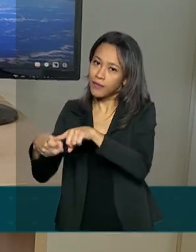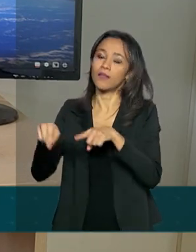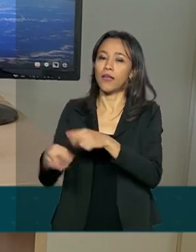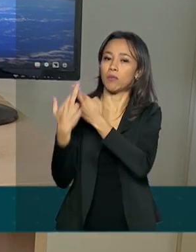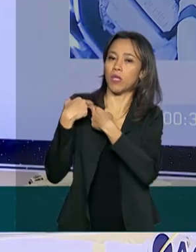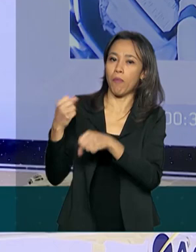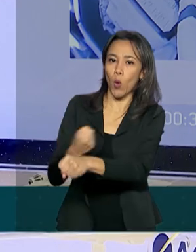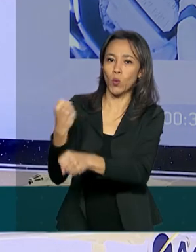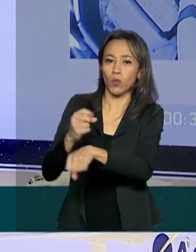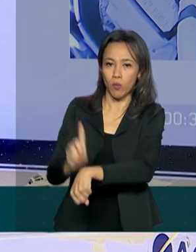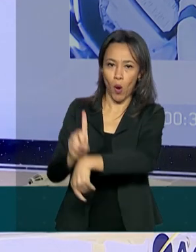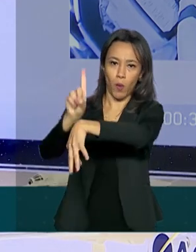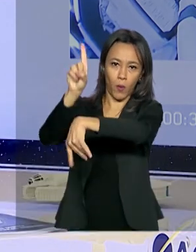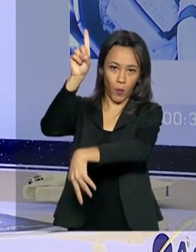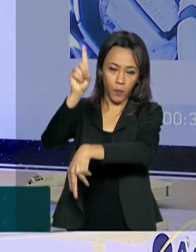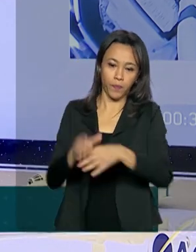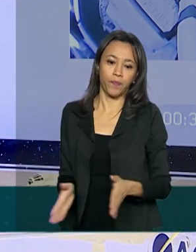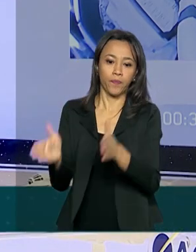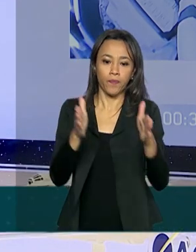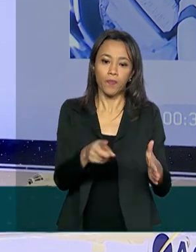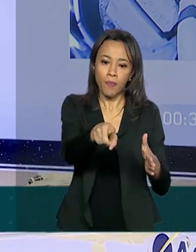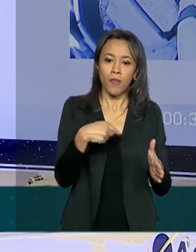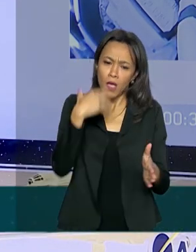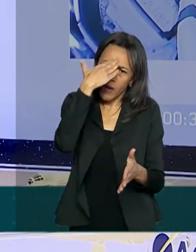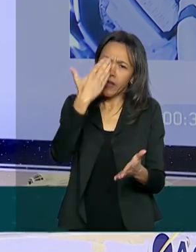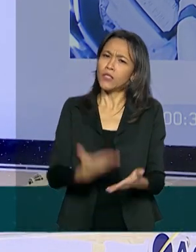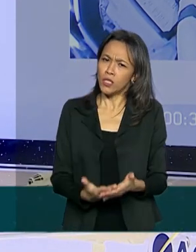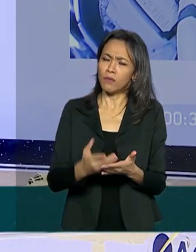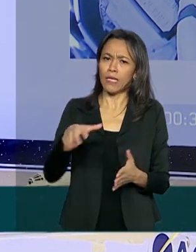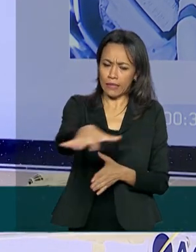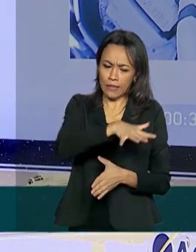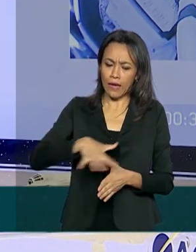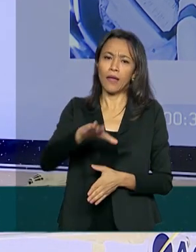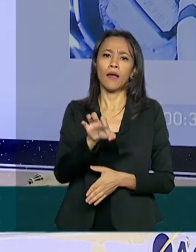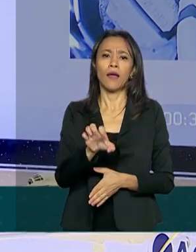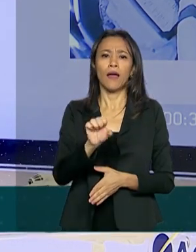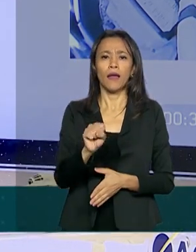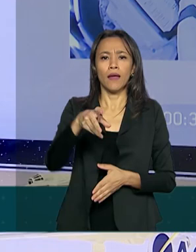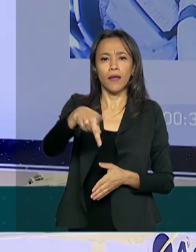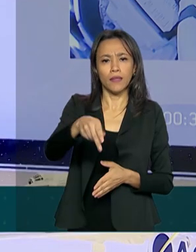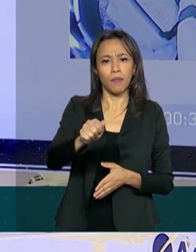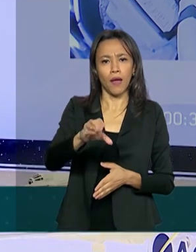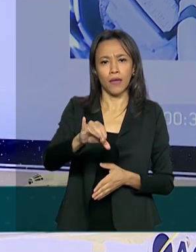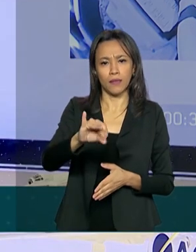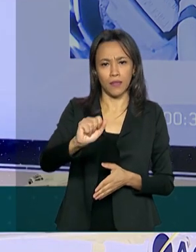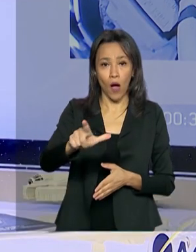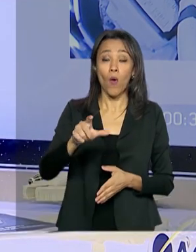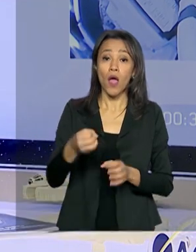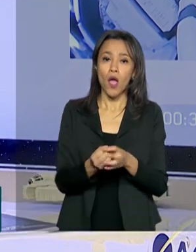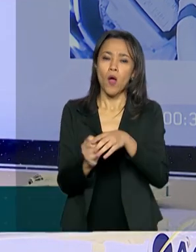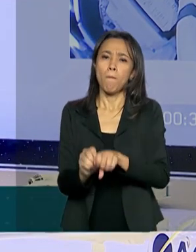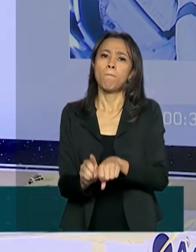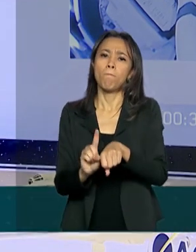os astronautas. O que eu vejo que deve acontecer no setor espacial, primeiro, é a cobertura do planeta com satélites